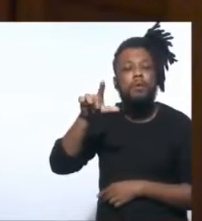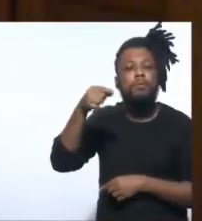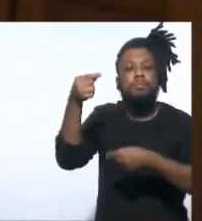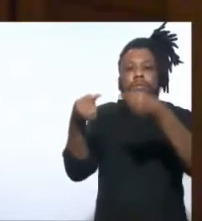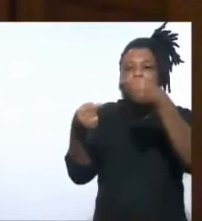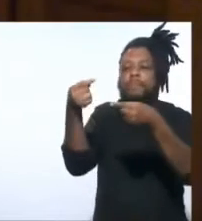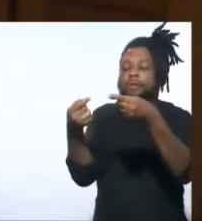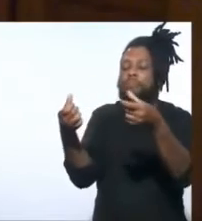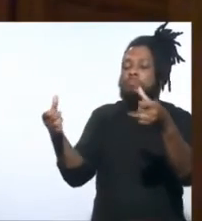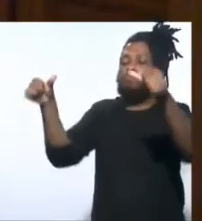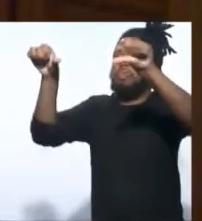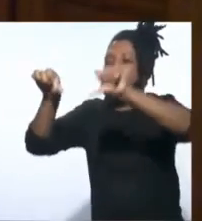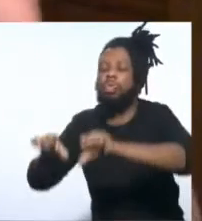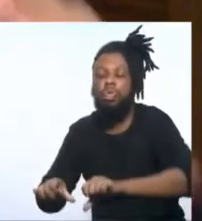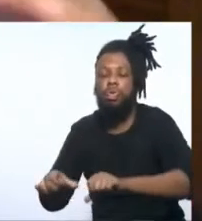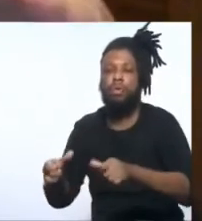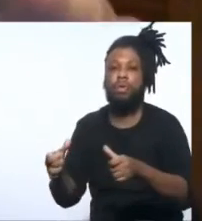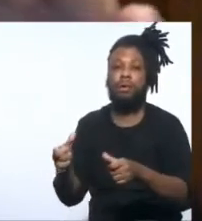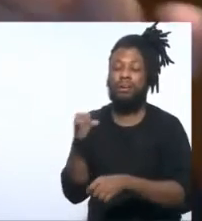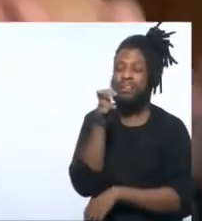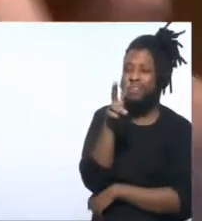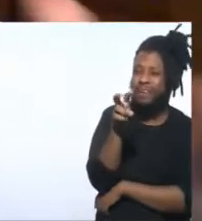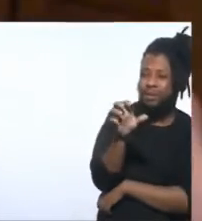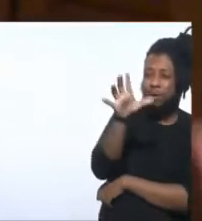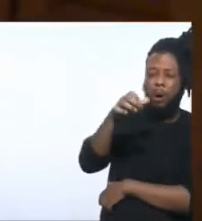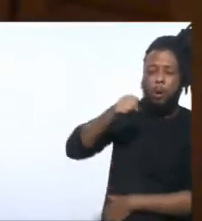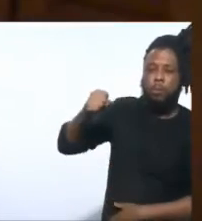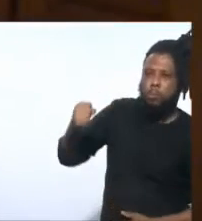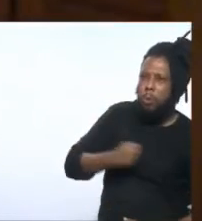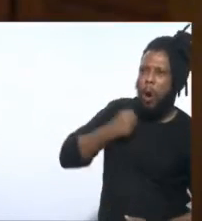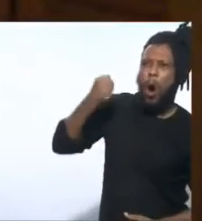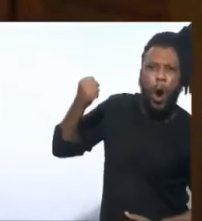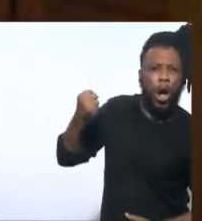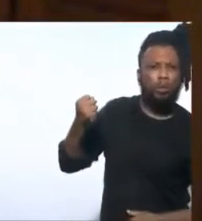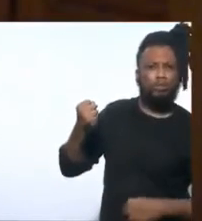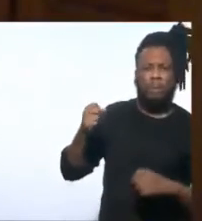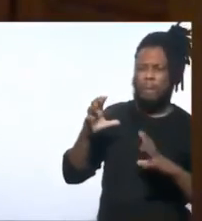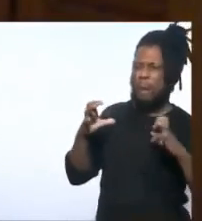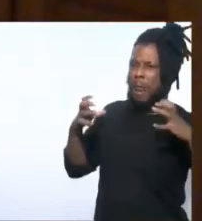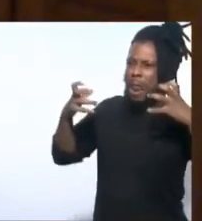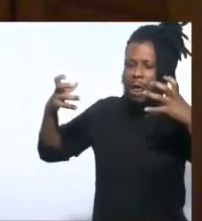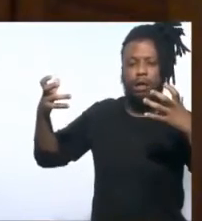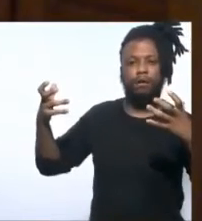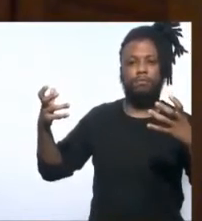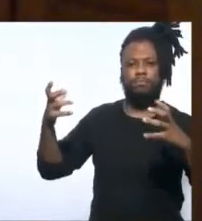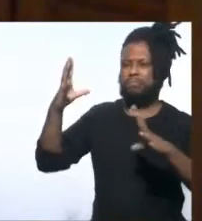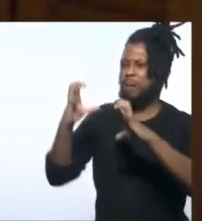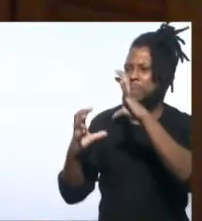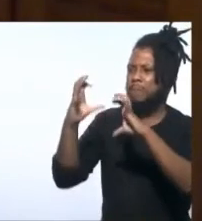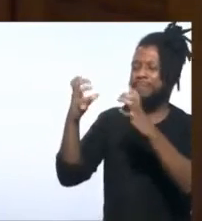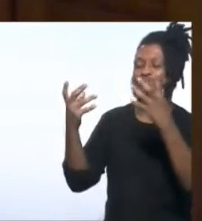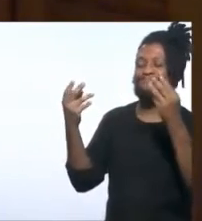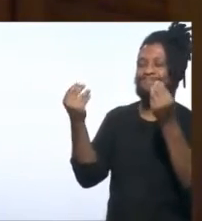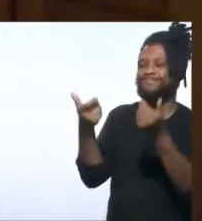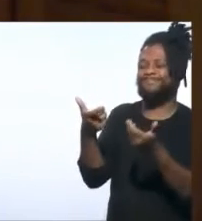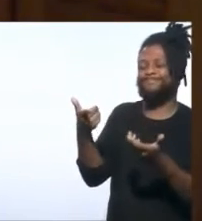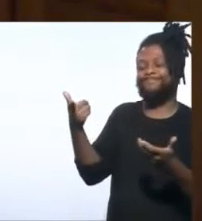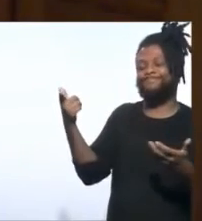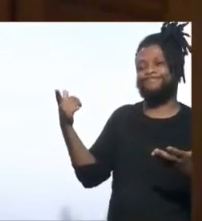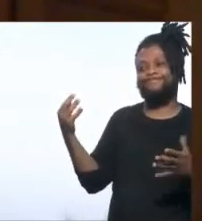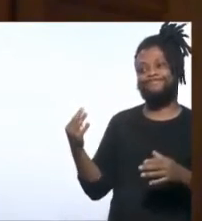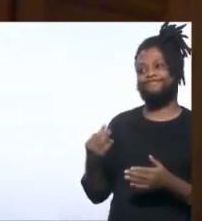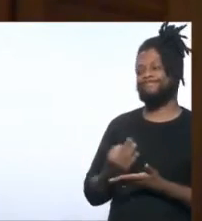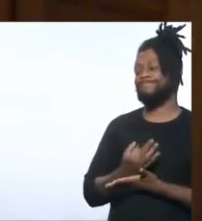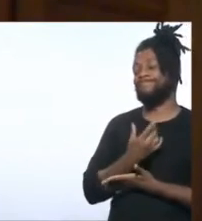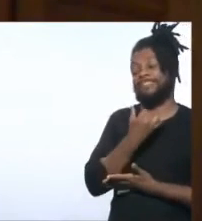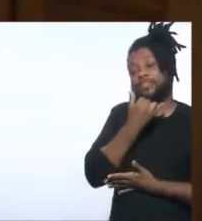a cair, quando eu vejo o ódio ficar prevalecendo, me dói o coração, porque